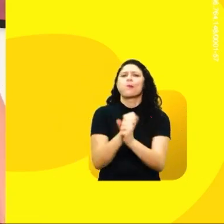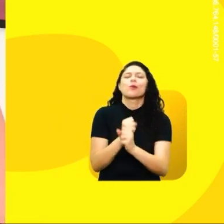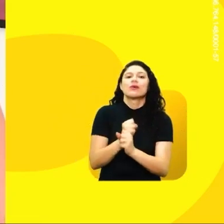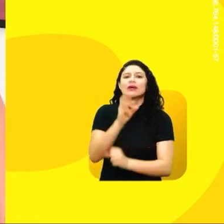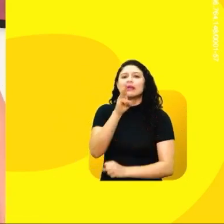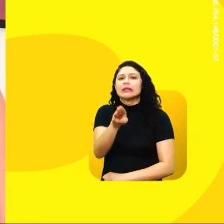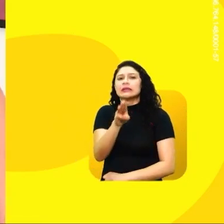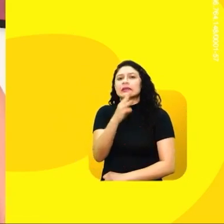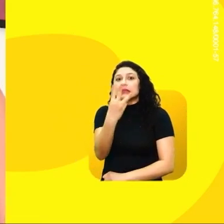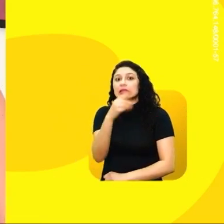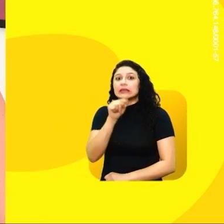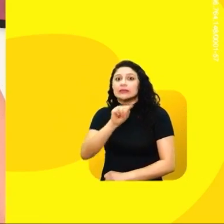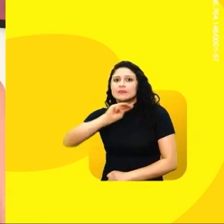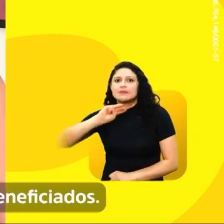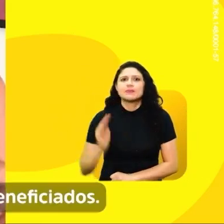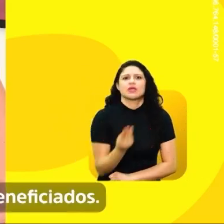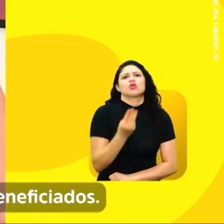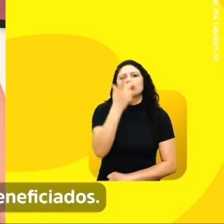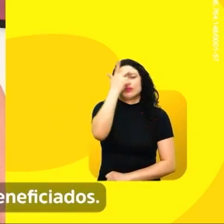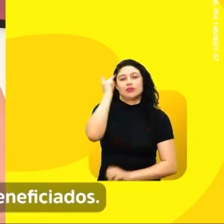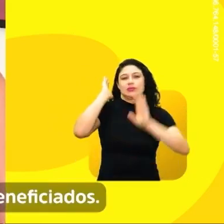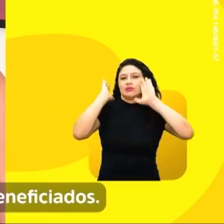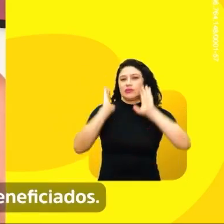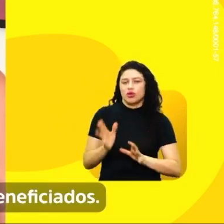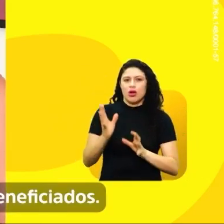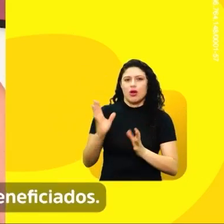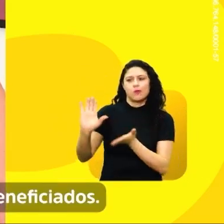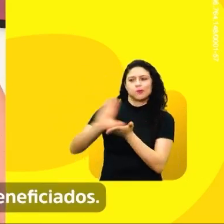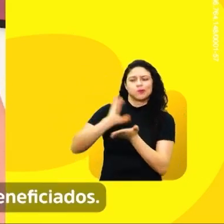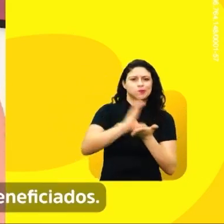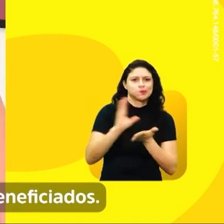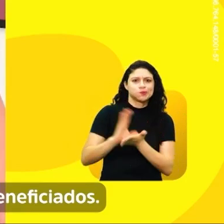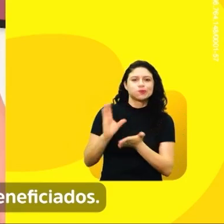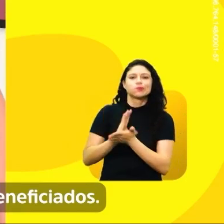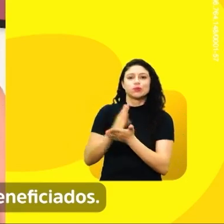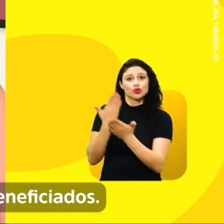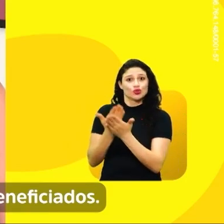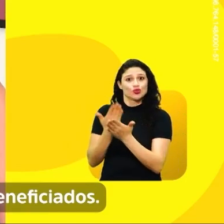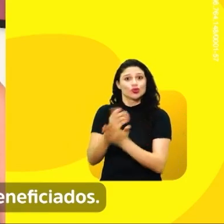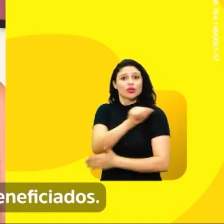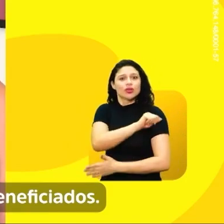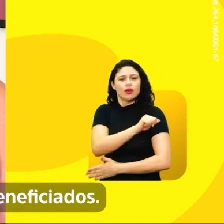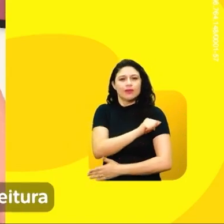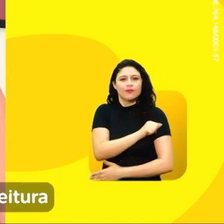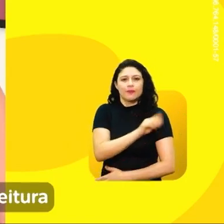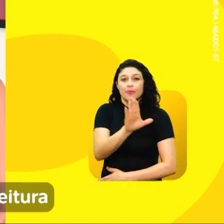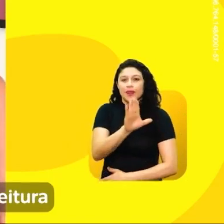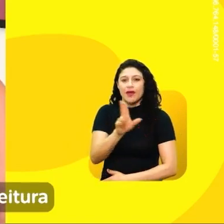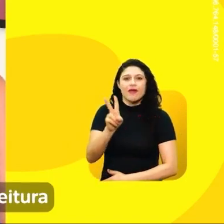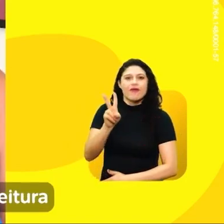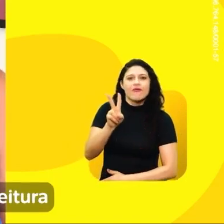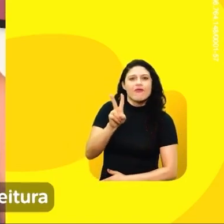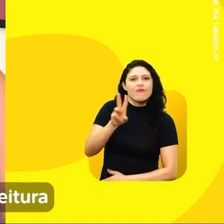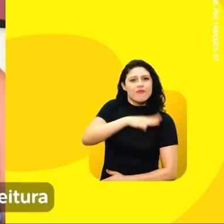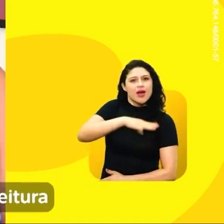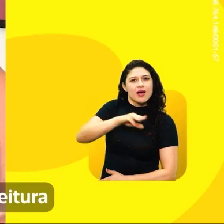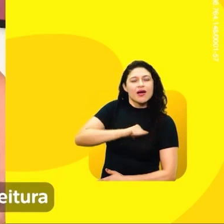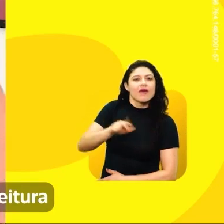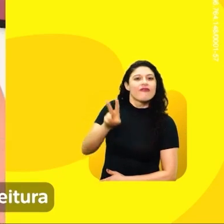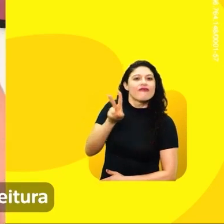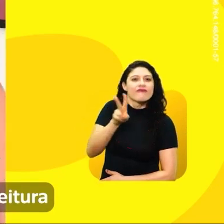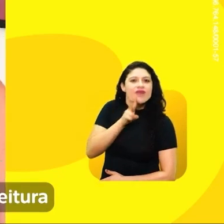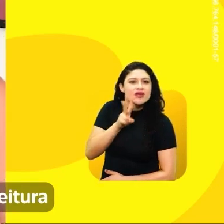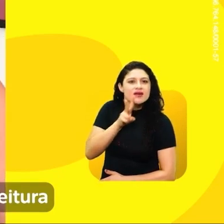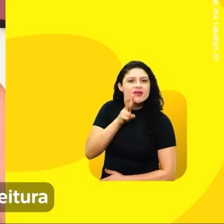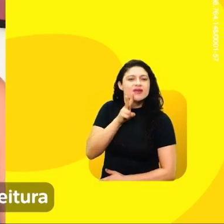jovens já receberam o pé de meia e Imperatriz já tem 6 mil estudantes beneficiados. E com Marco Aurélio e